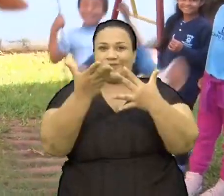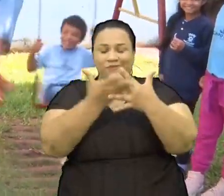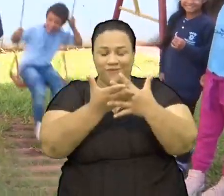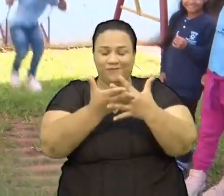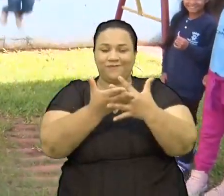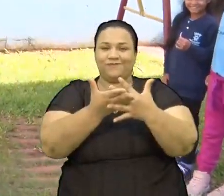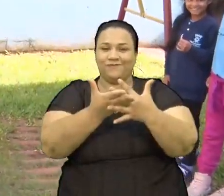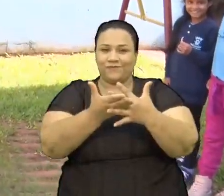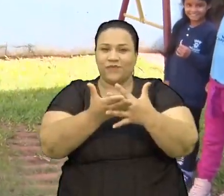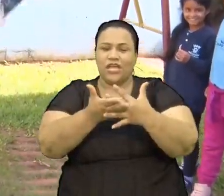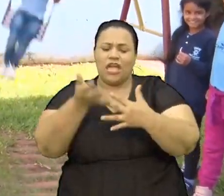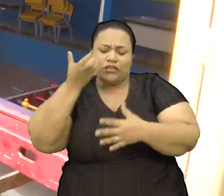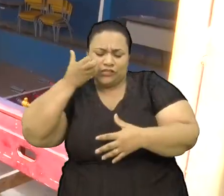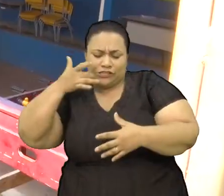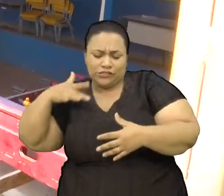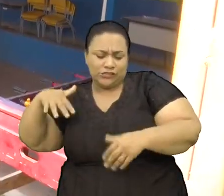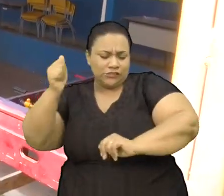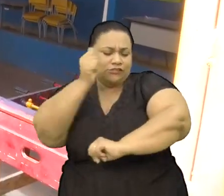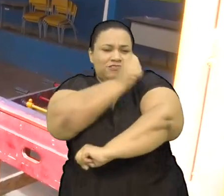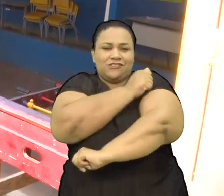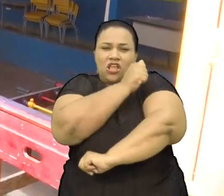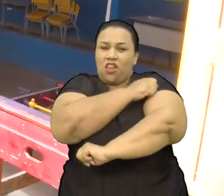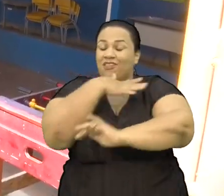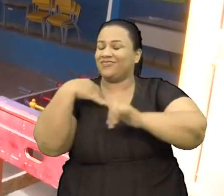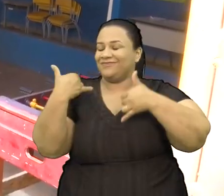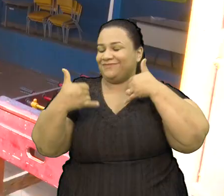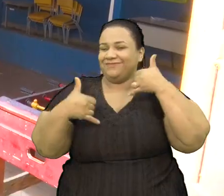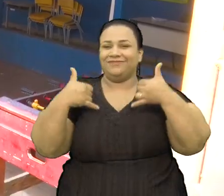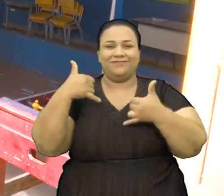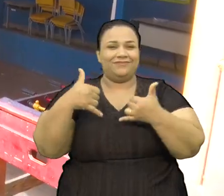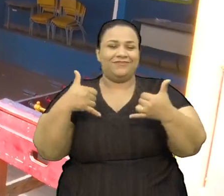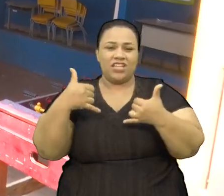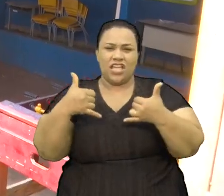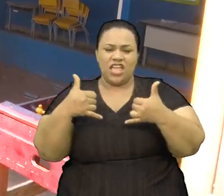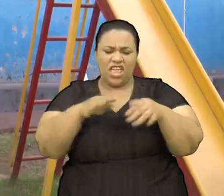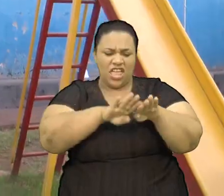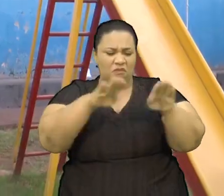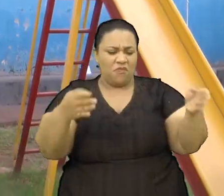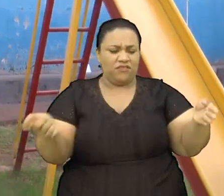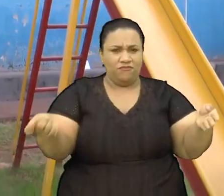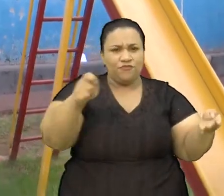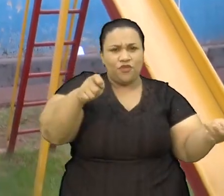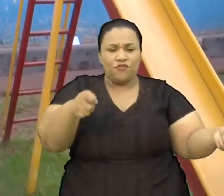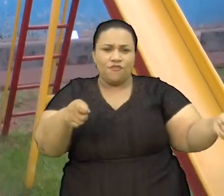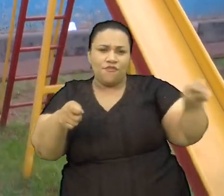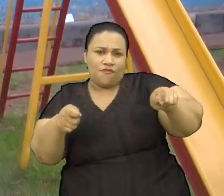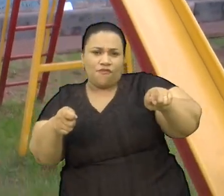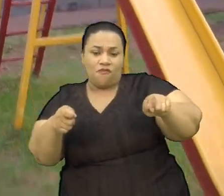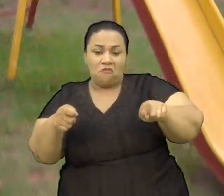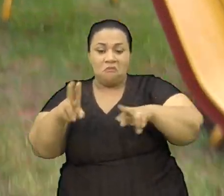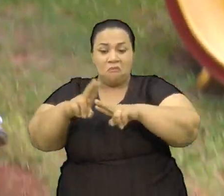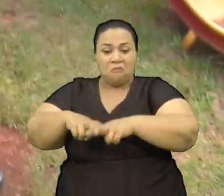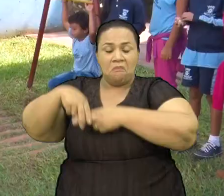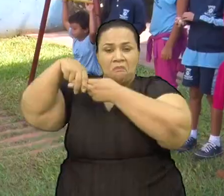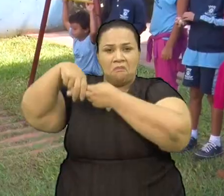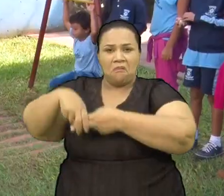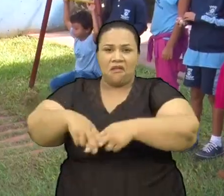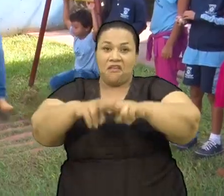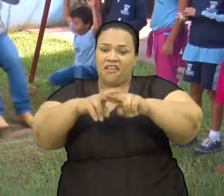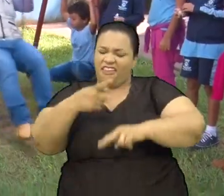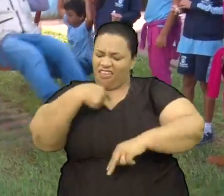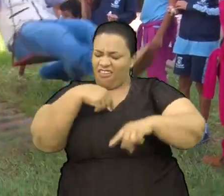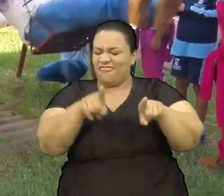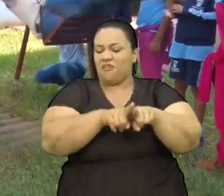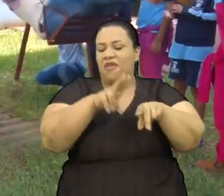Onde a garotada Se diverte É mesa De pimbolim Parquinho Até eu Me